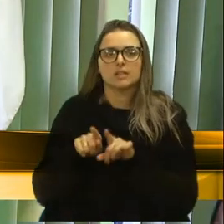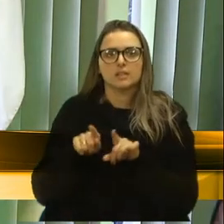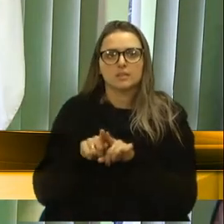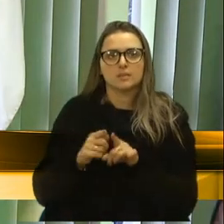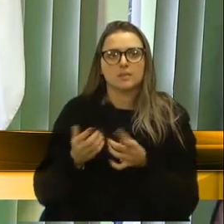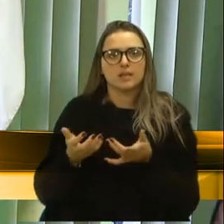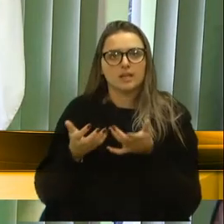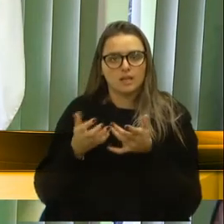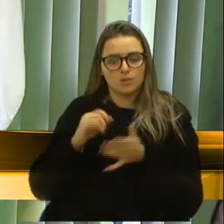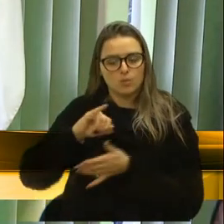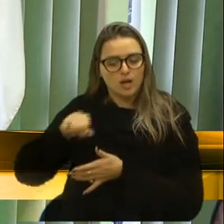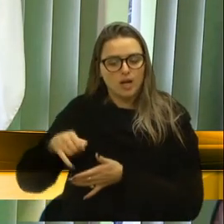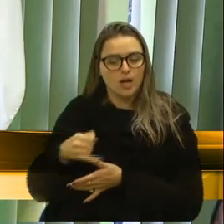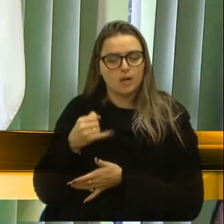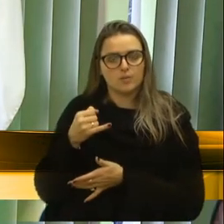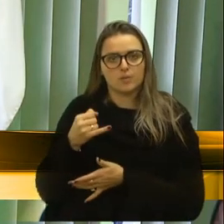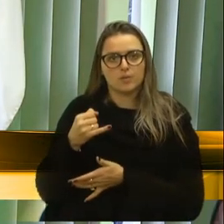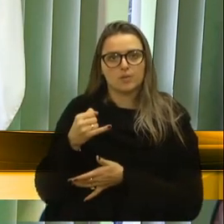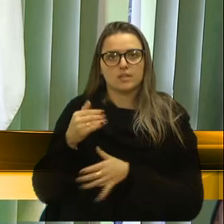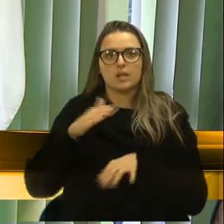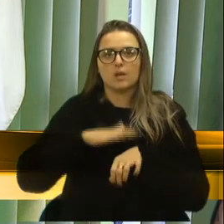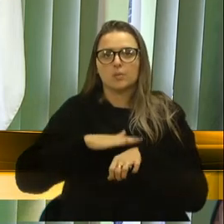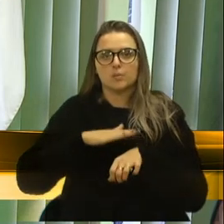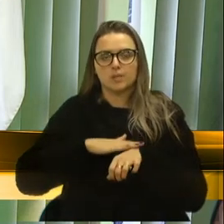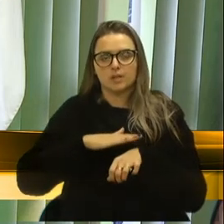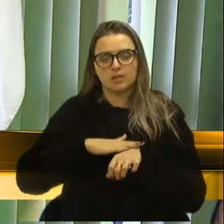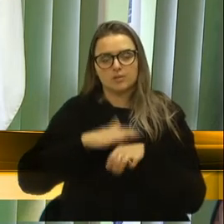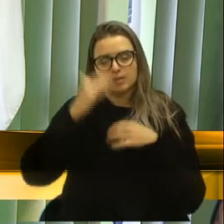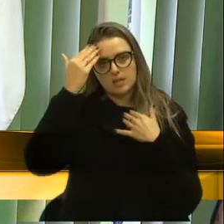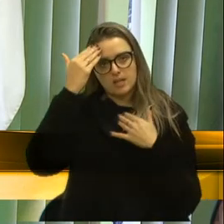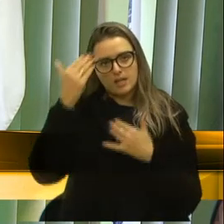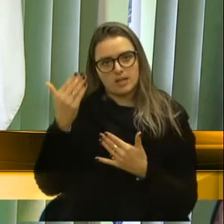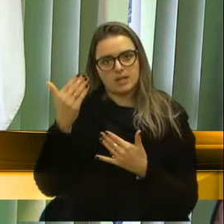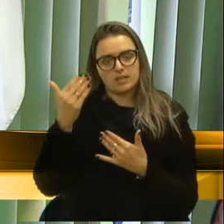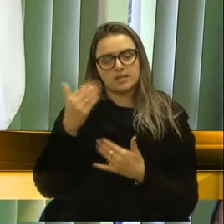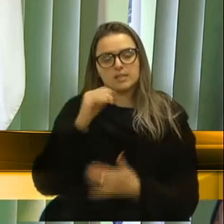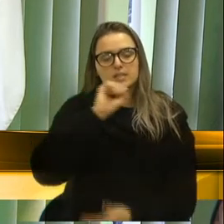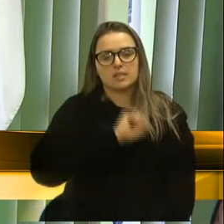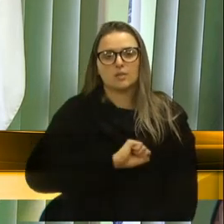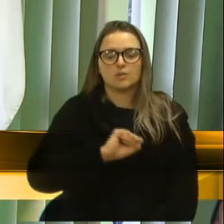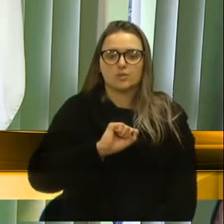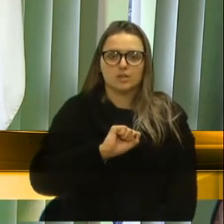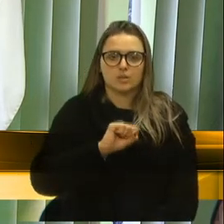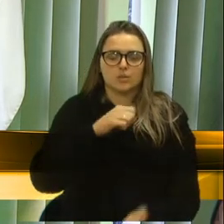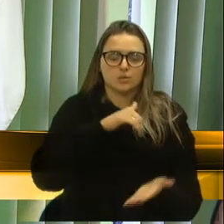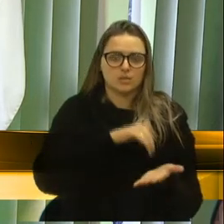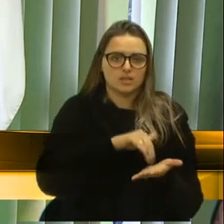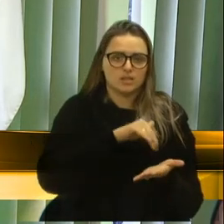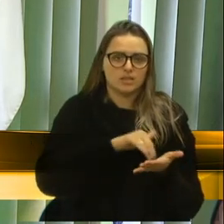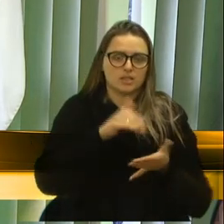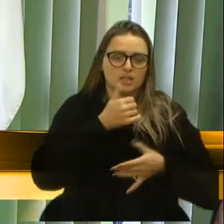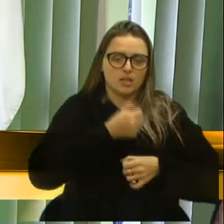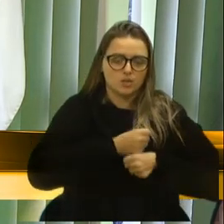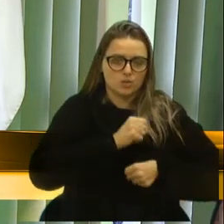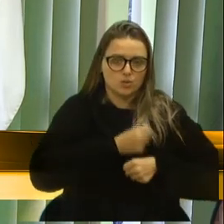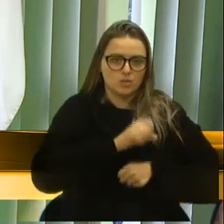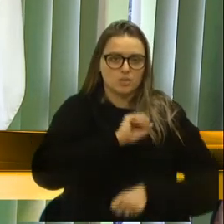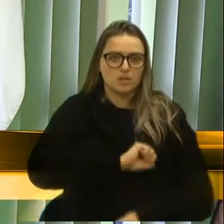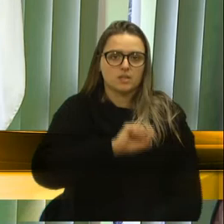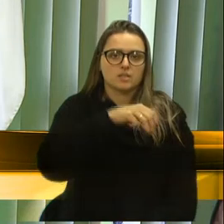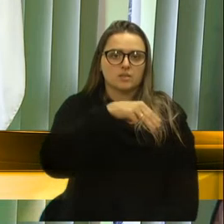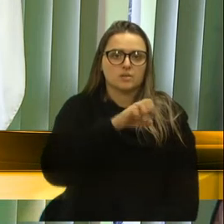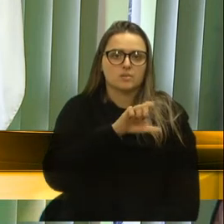aproveitar, agradecer aí o senhor Secretário de Obras, o senhor